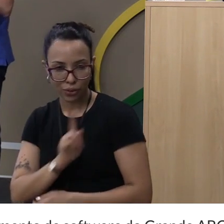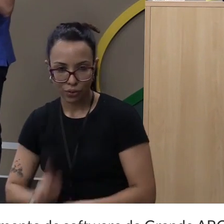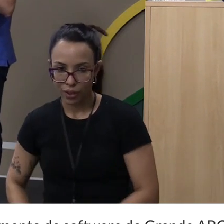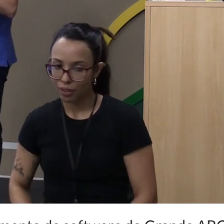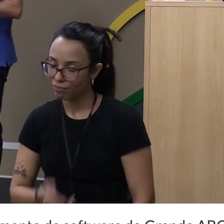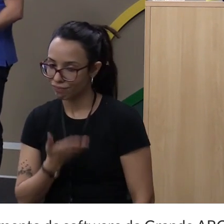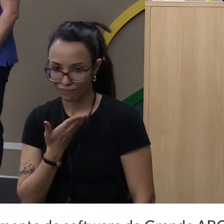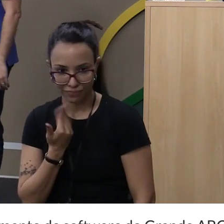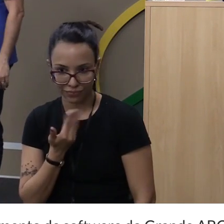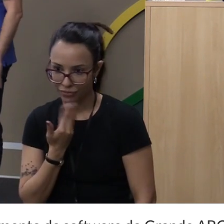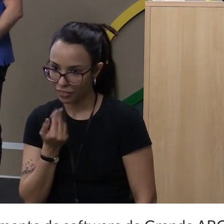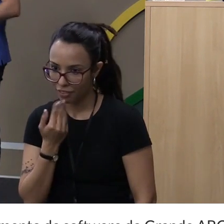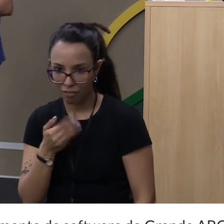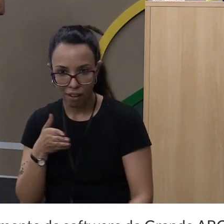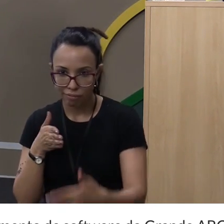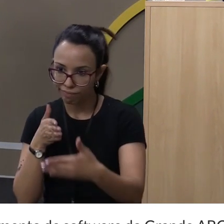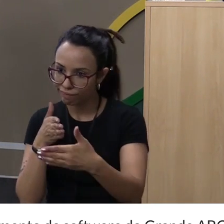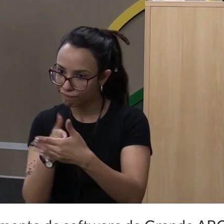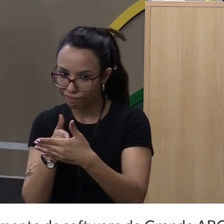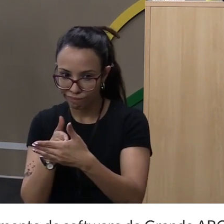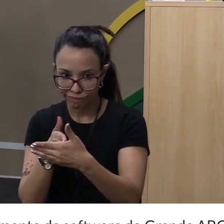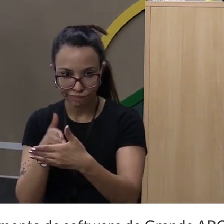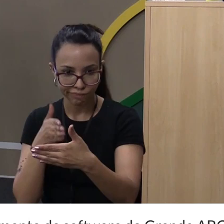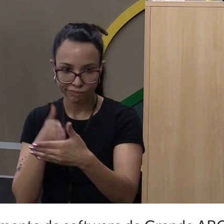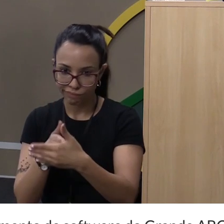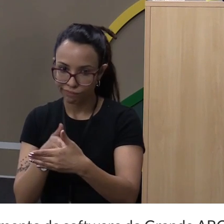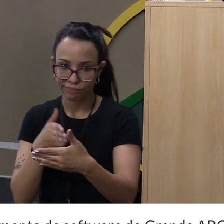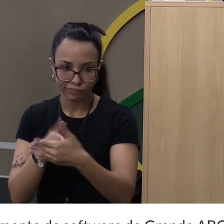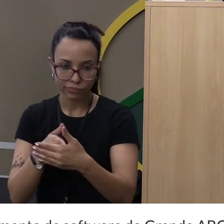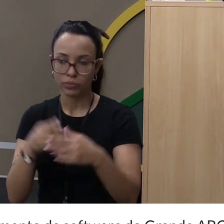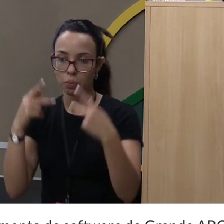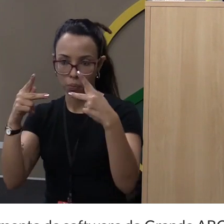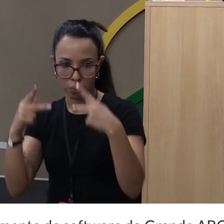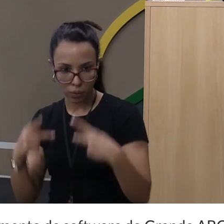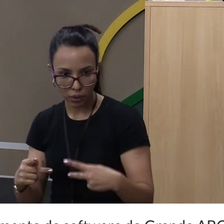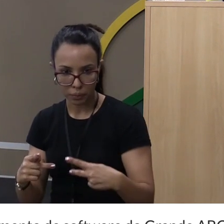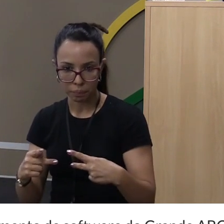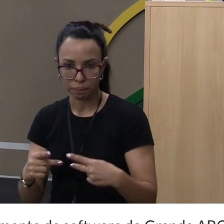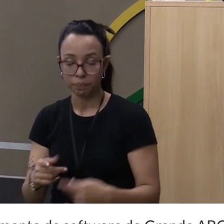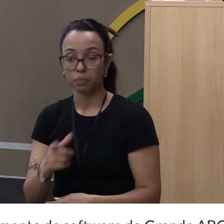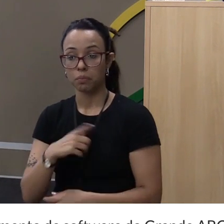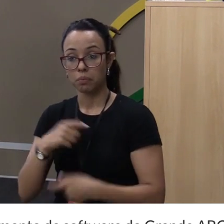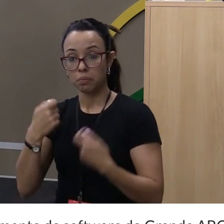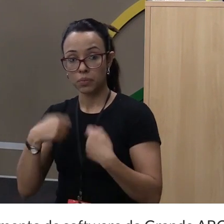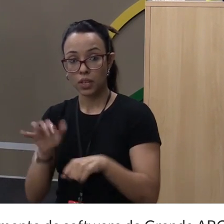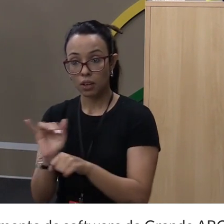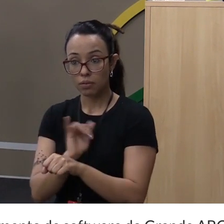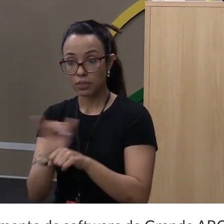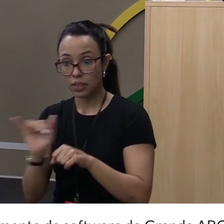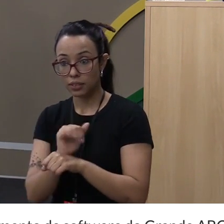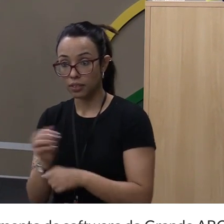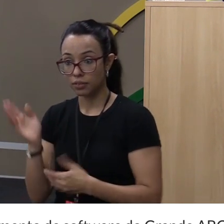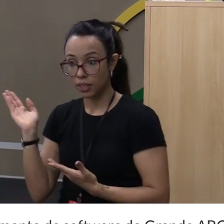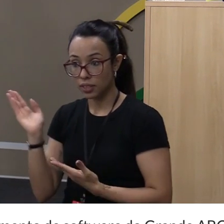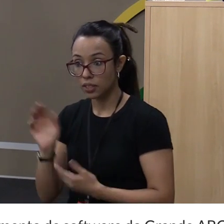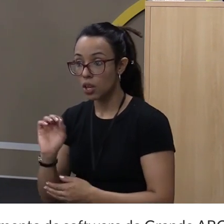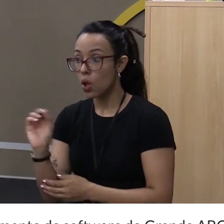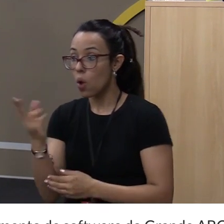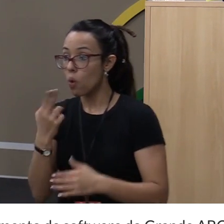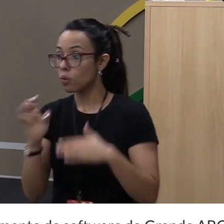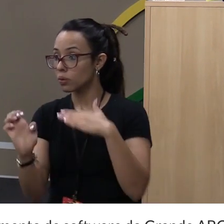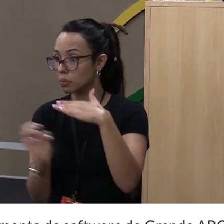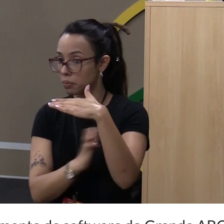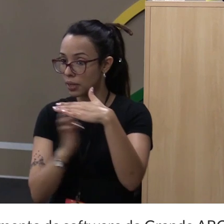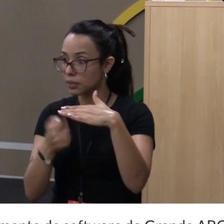a gente precisa usar algumas técnicas de scrapping para isso. Ou, se eu tenho uma empresa, eu quero monitorar o que estão falando do meu